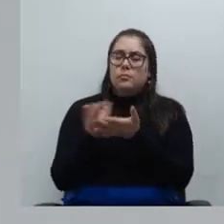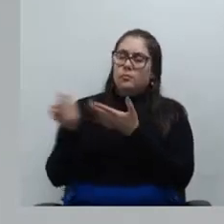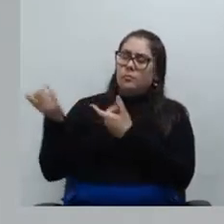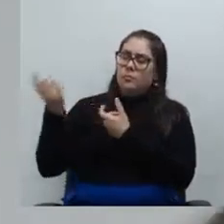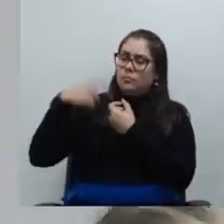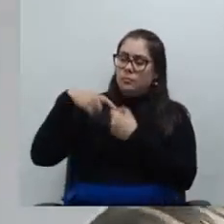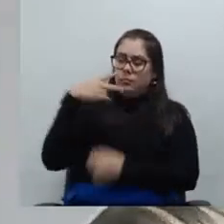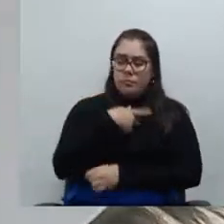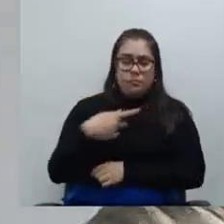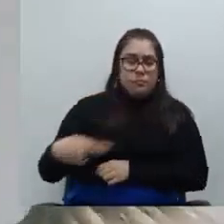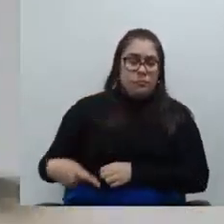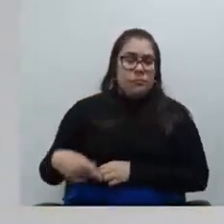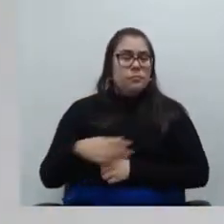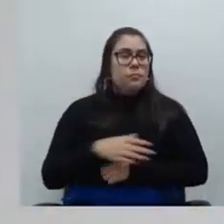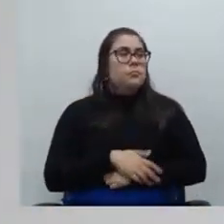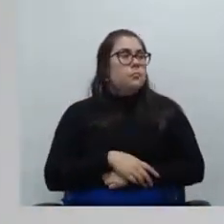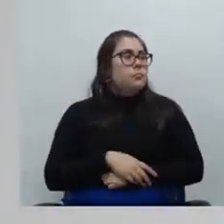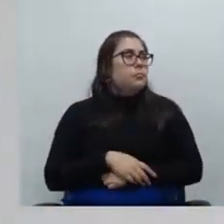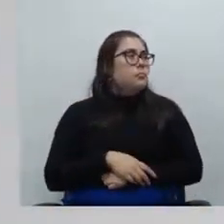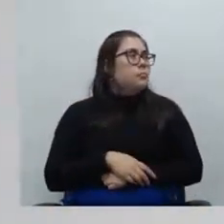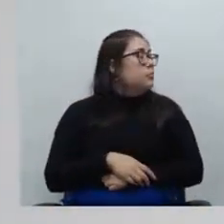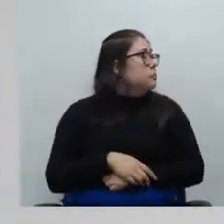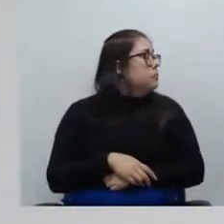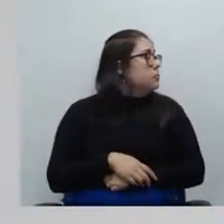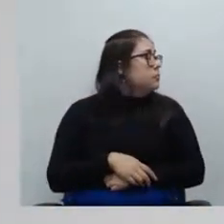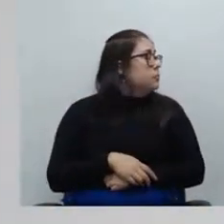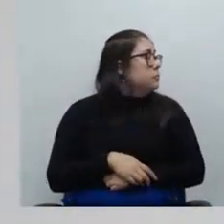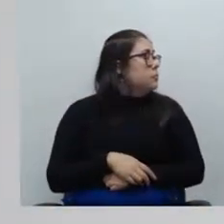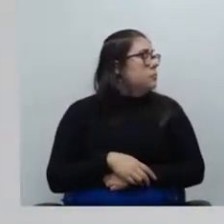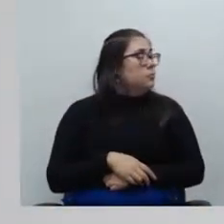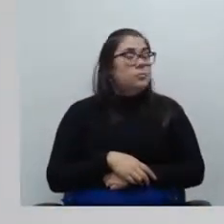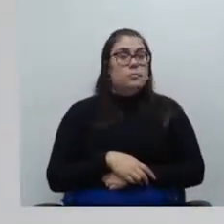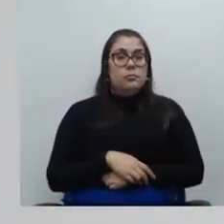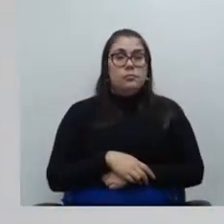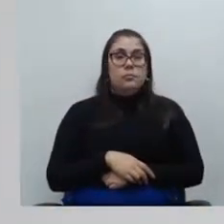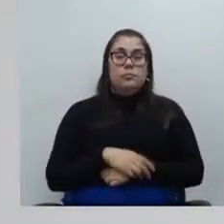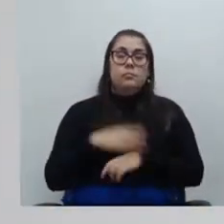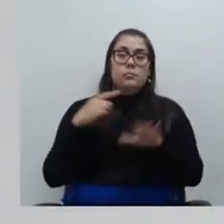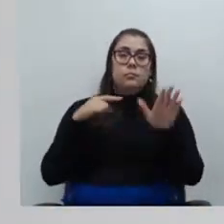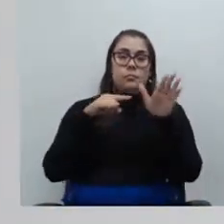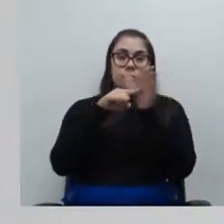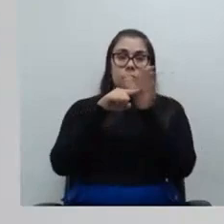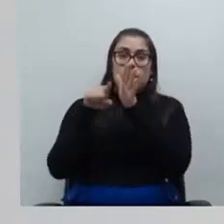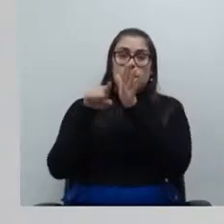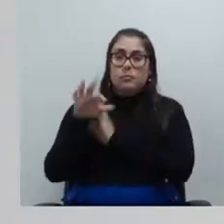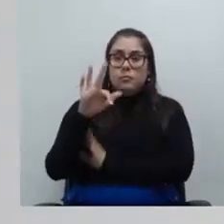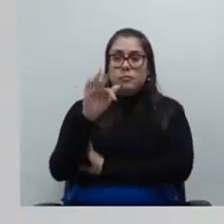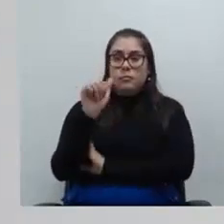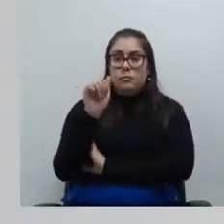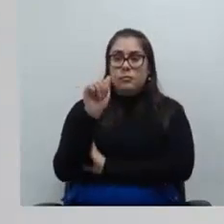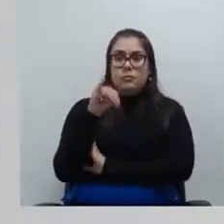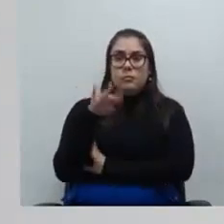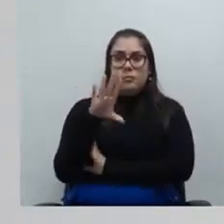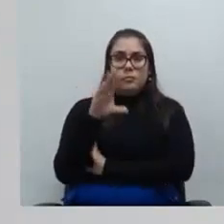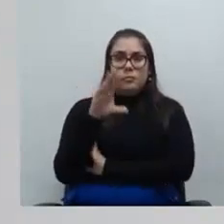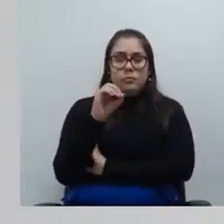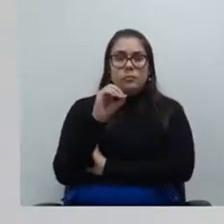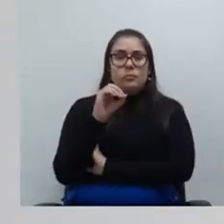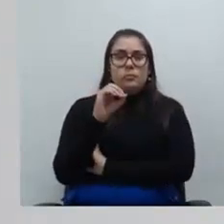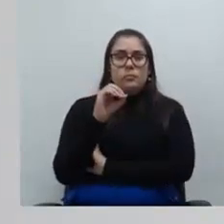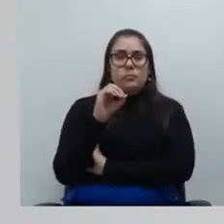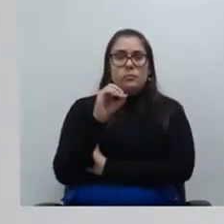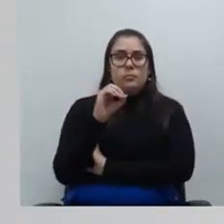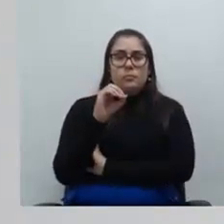presentíssima conselheira Bruna eu vou só perguntar ao conselheiro Fábio que estava